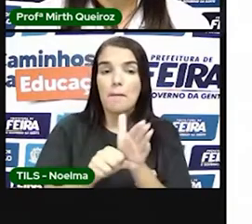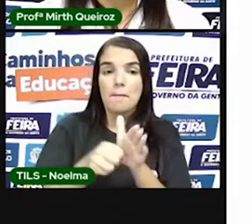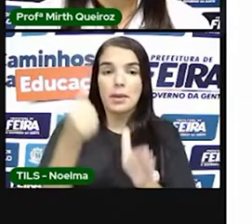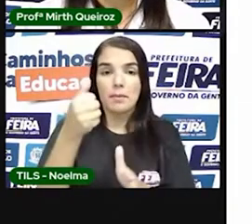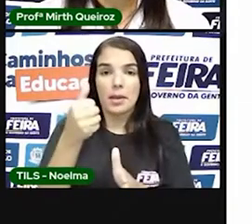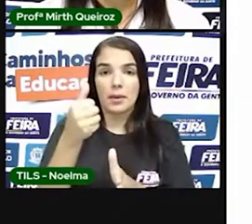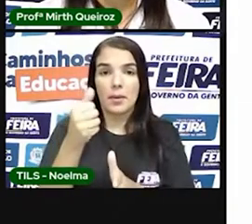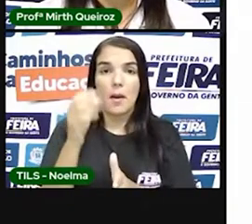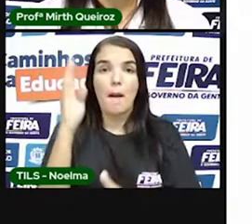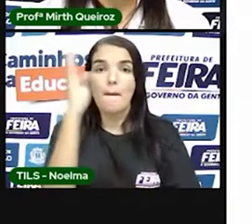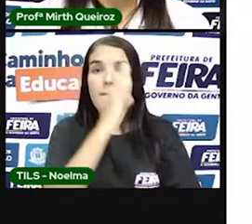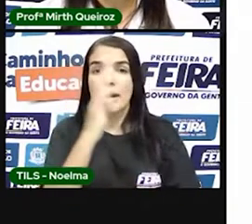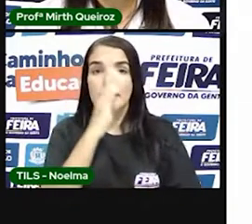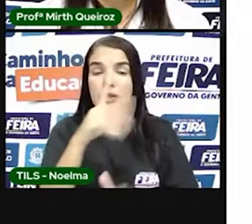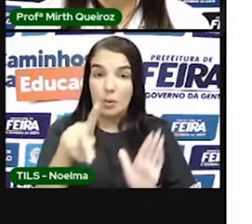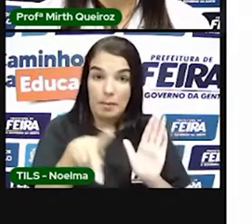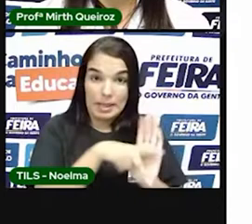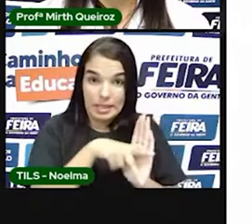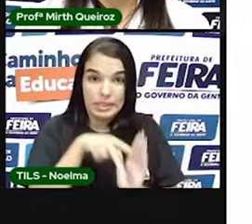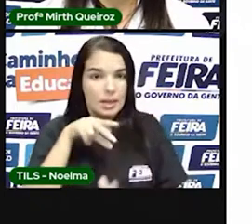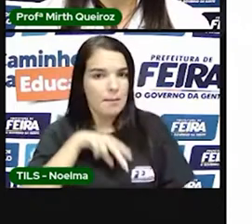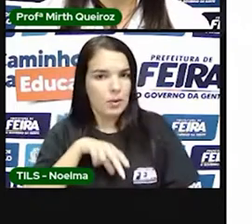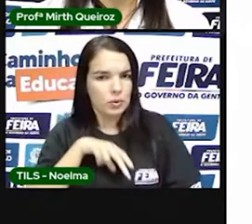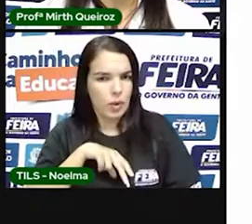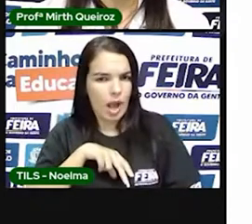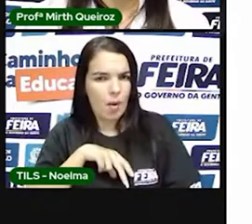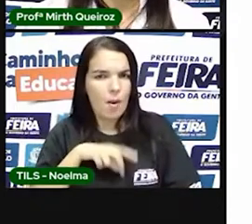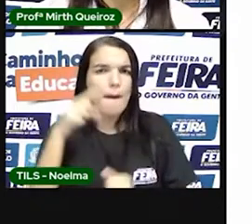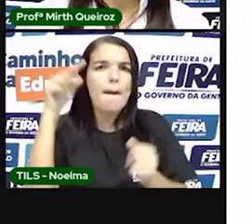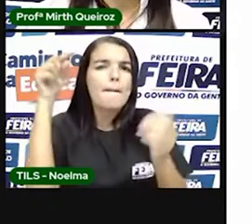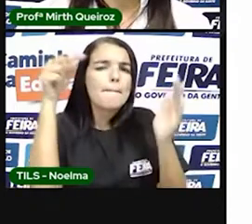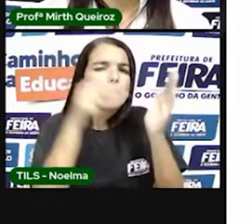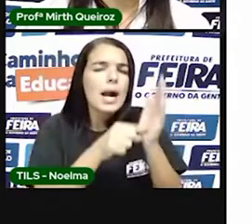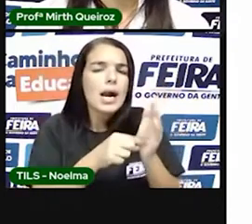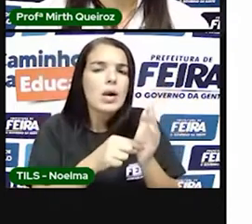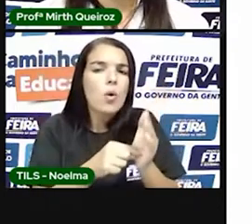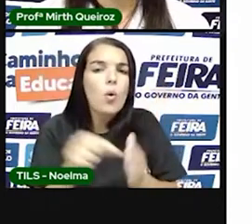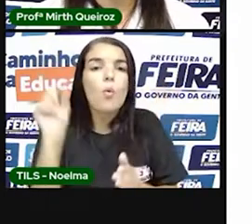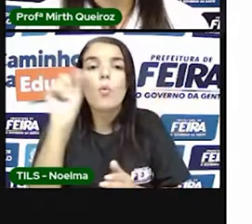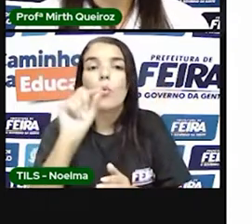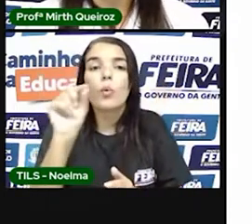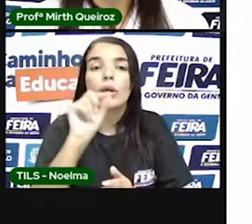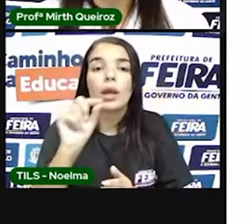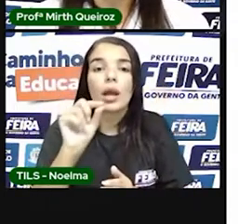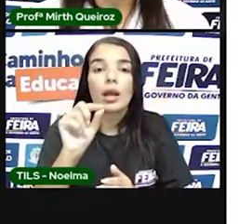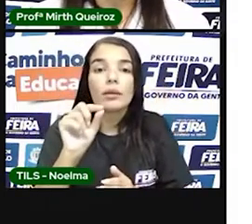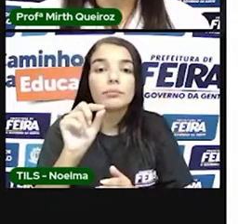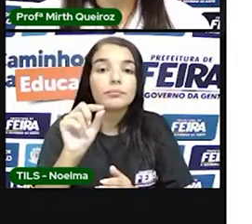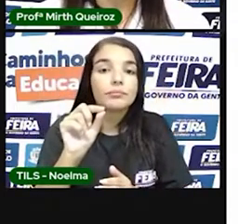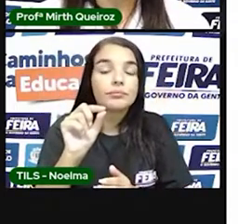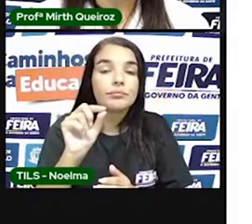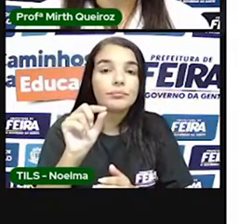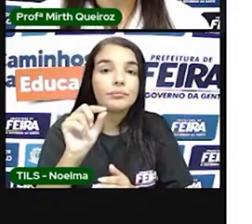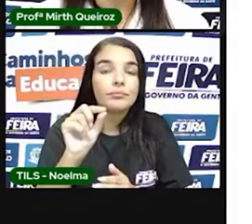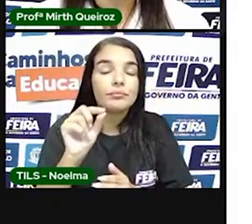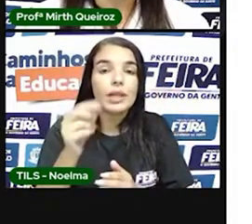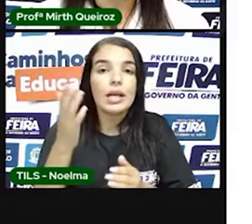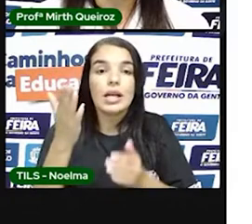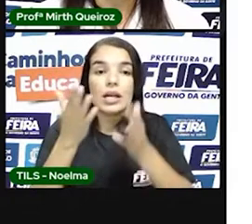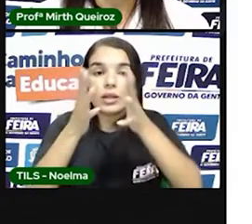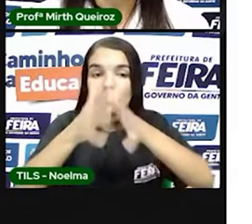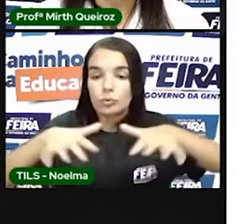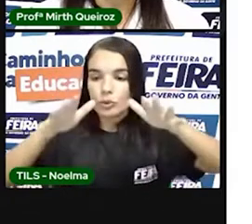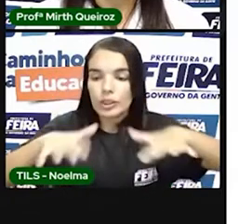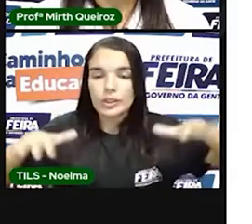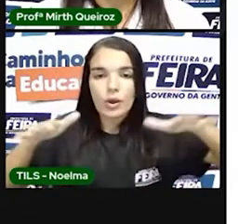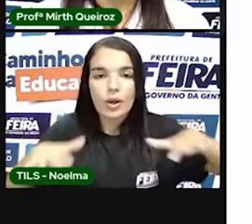marco inicial a primeira expedição colonizadora, que foi o que eu disse no slide anterior, foi feita por Martim Afonso de